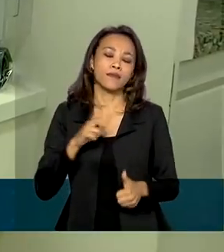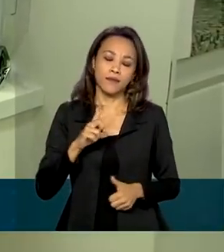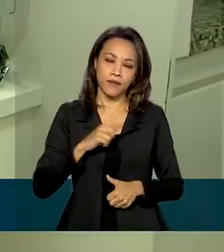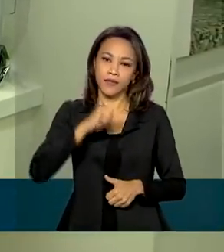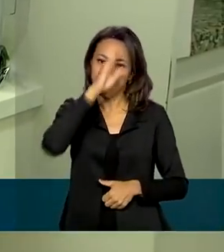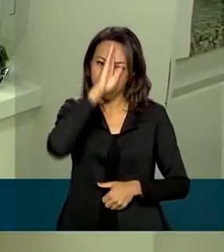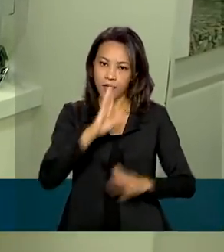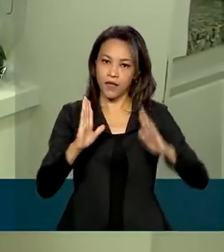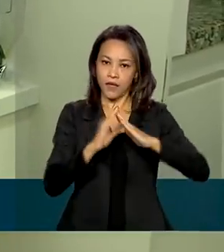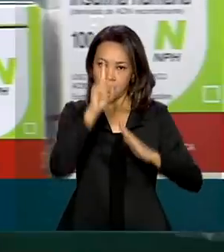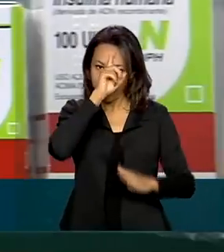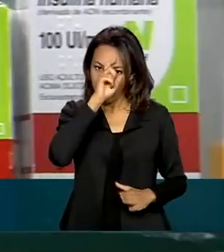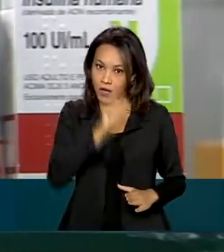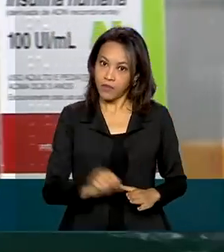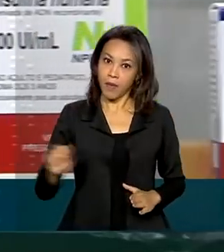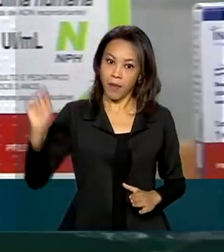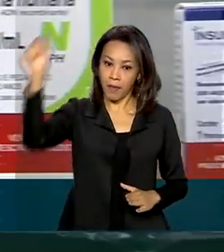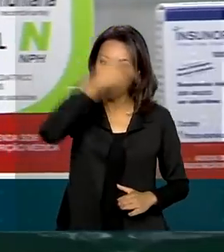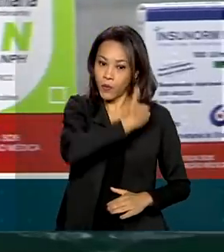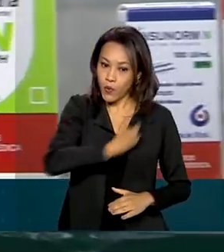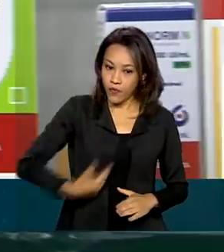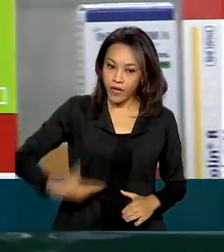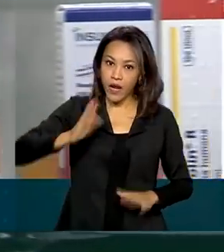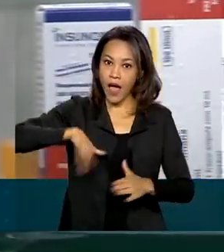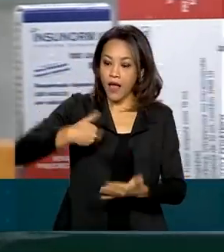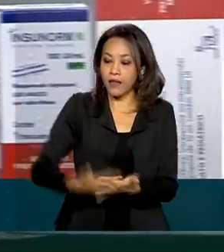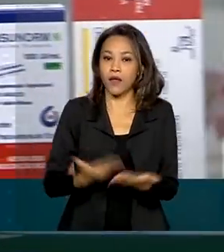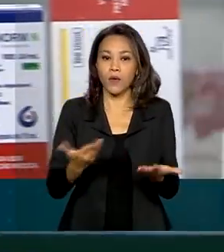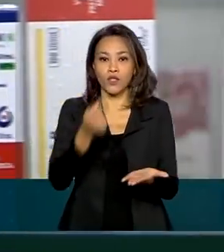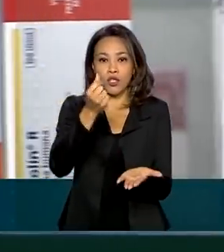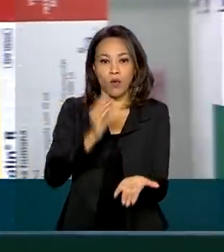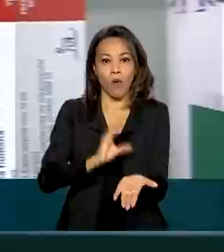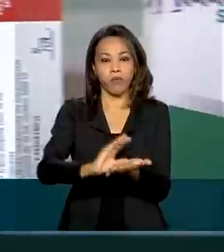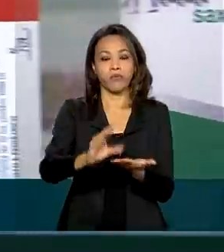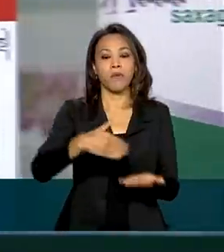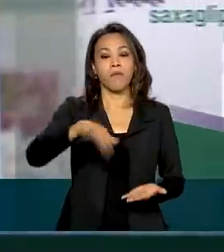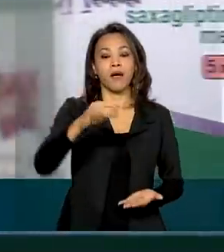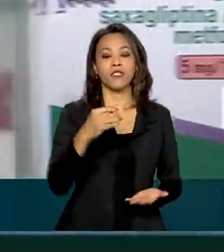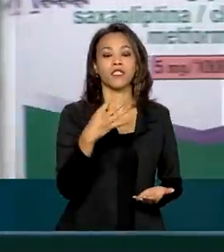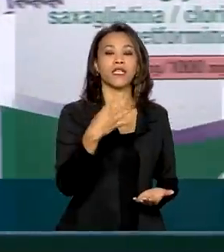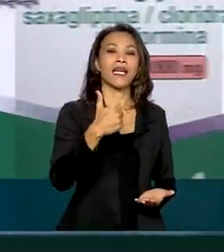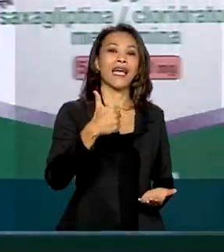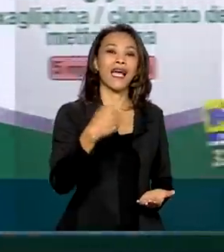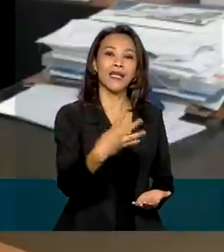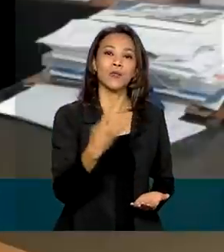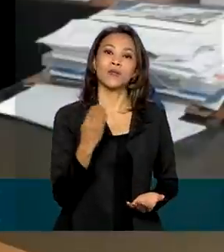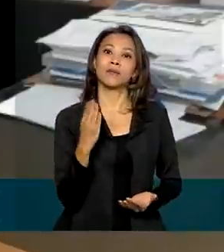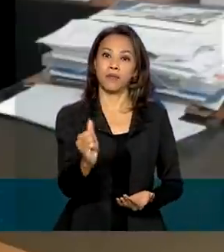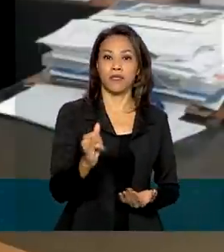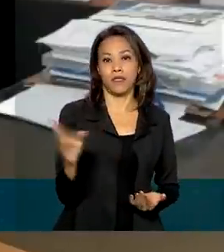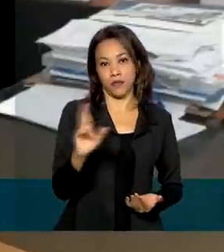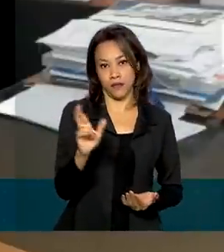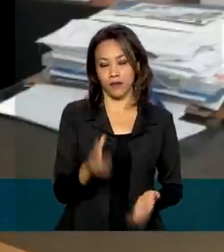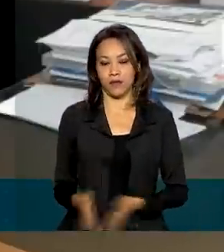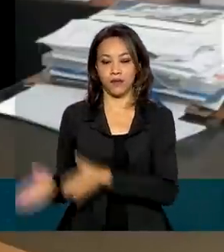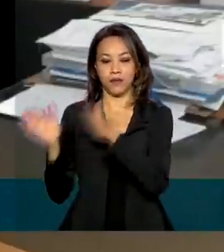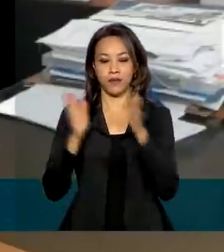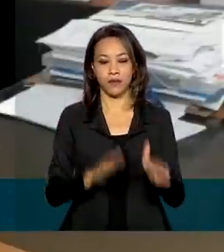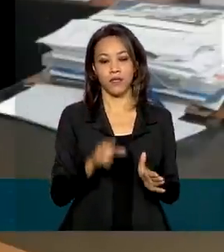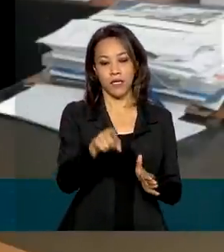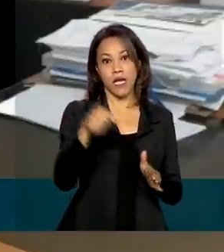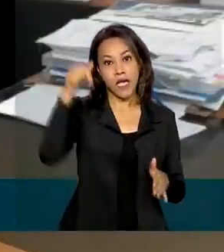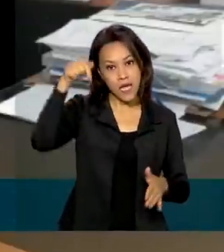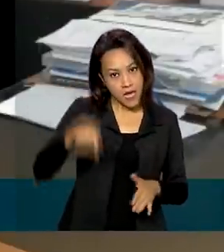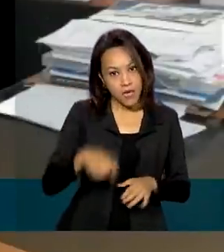de saúde da família. O governo já investiu até agora mais de 14 bilhões de reais. Além deste valor, ainda